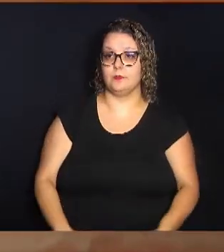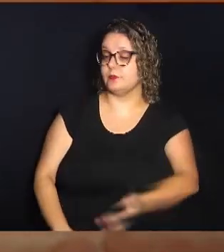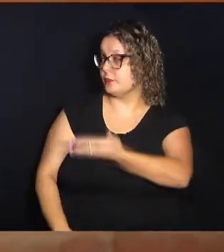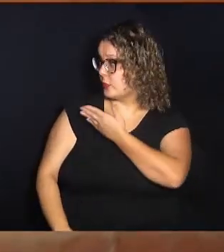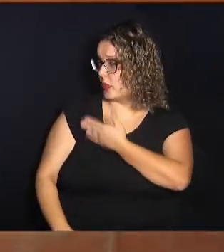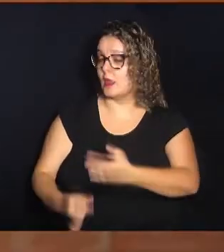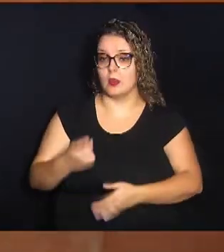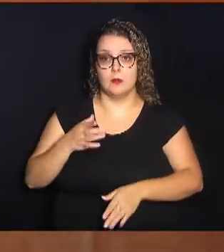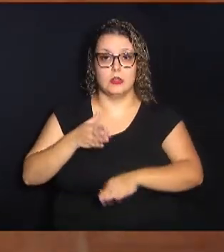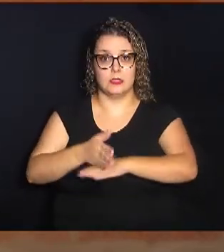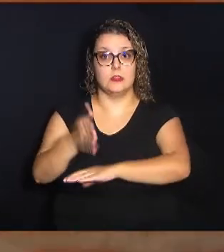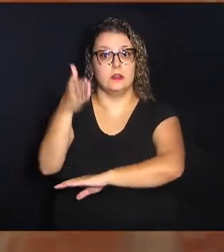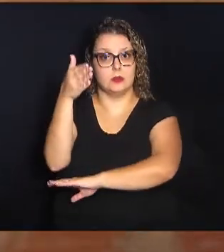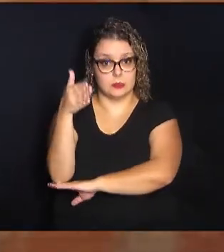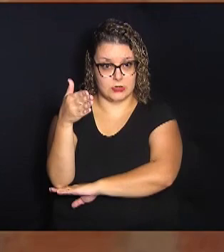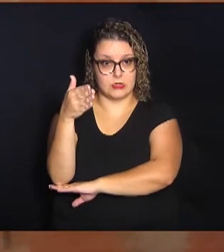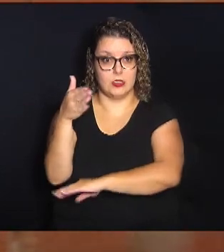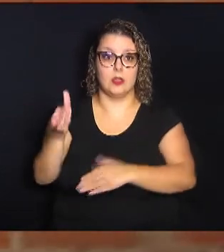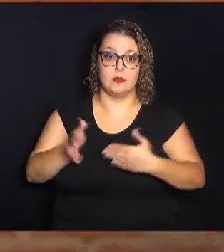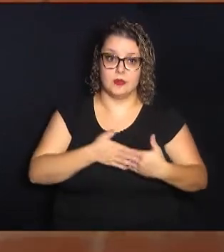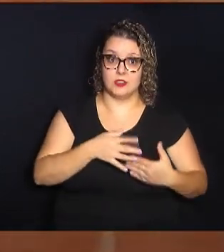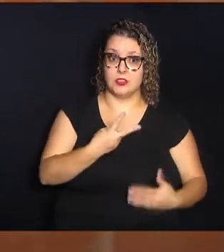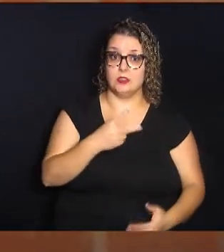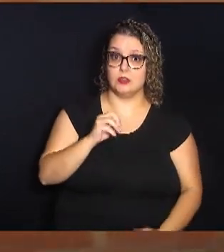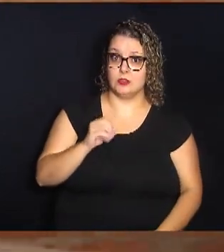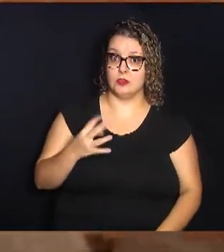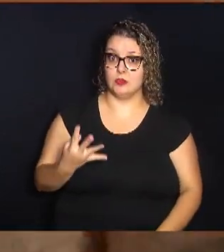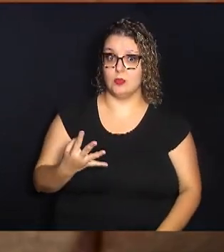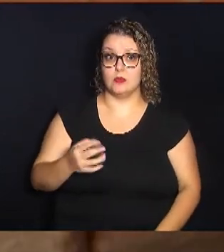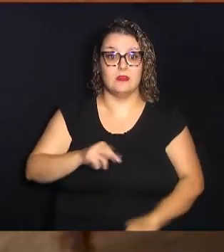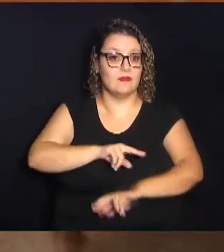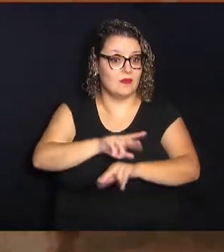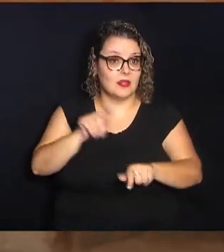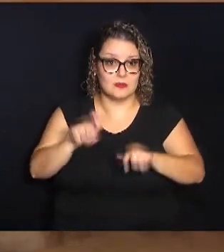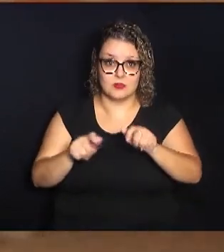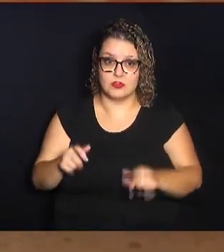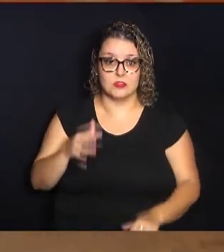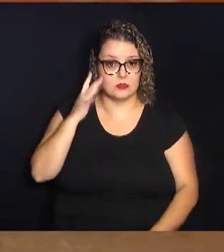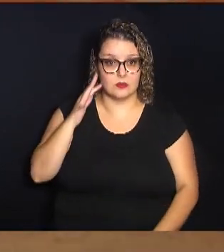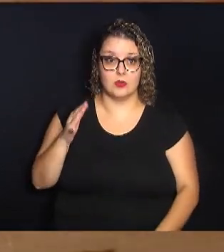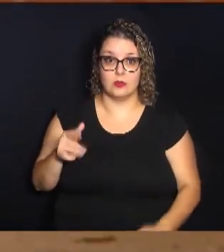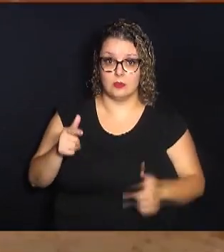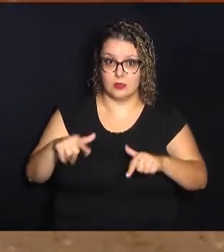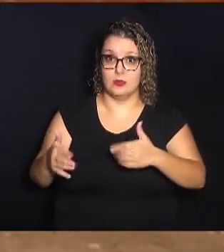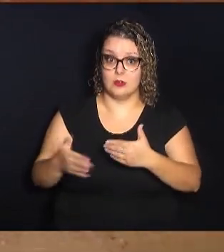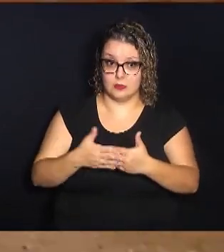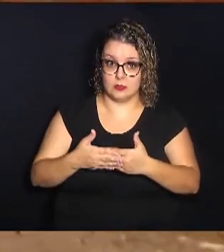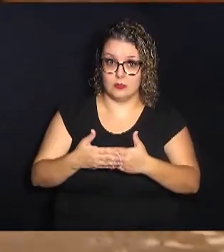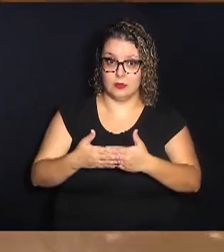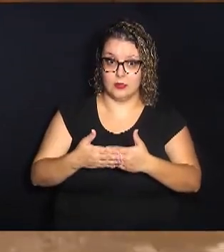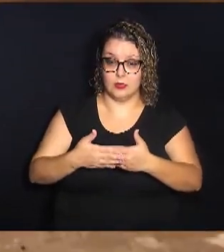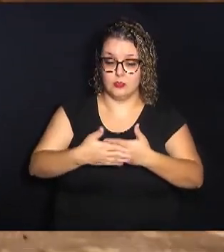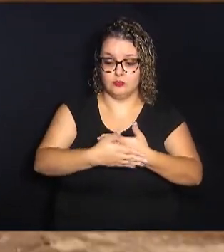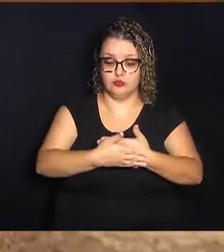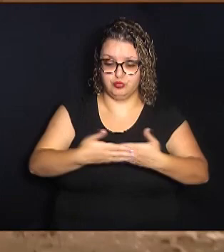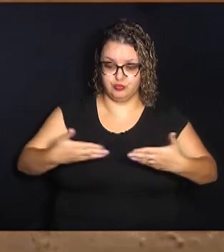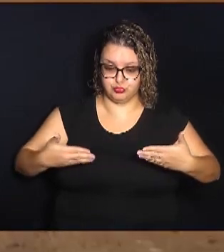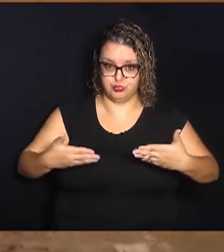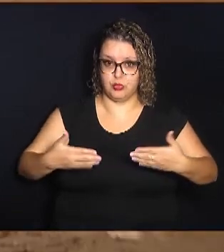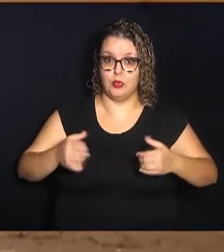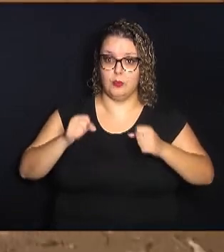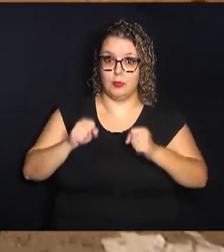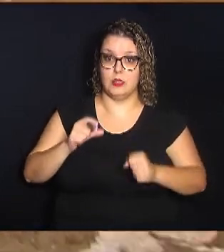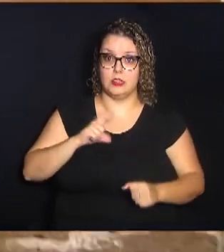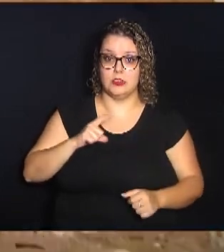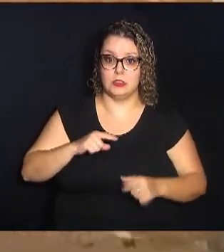entradas do hotel. O que muita gente não imagina é que em um local fechado como esse, e lacrado, possam existir essas